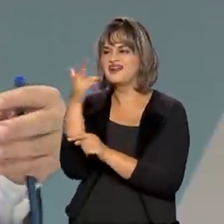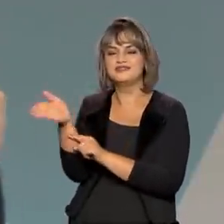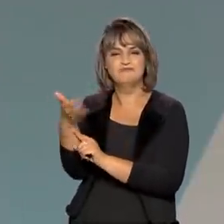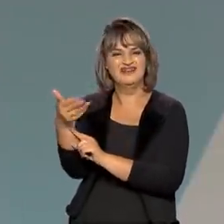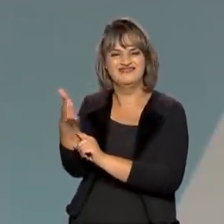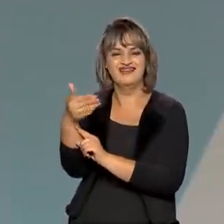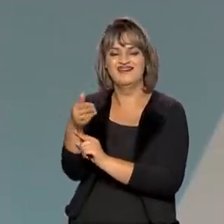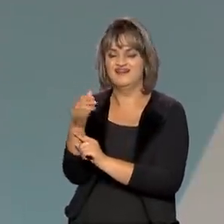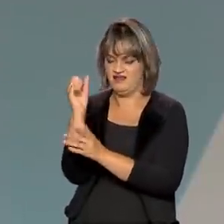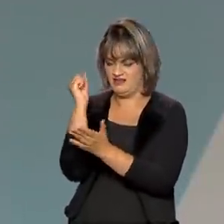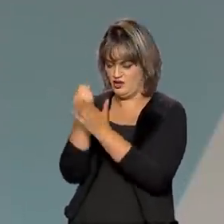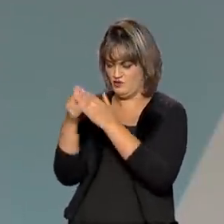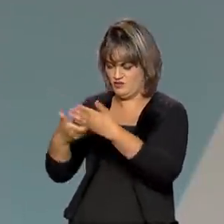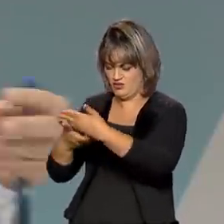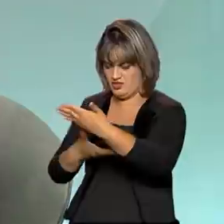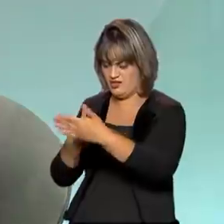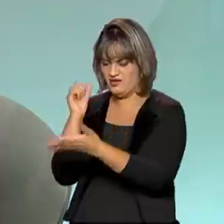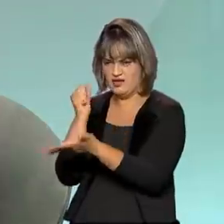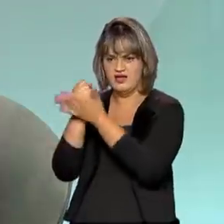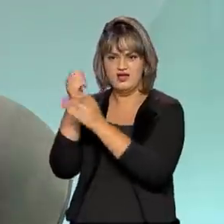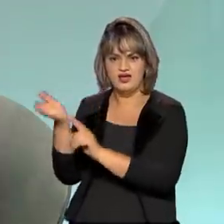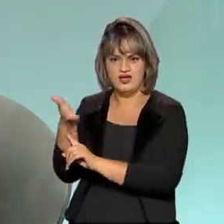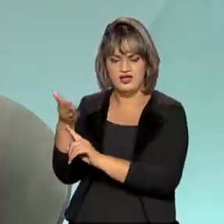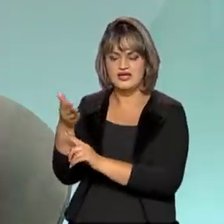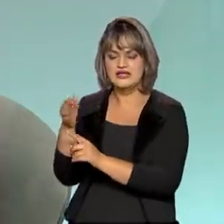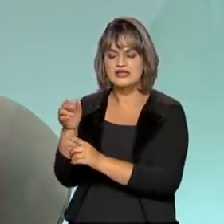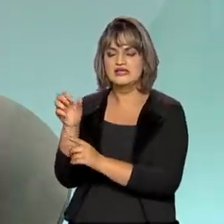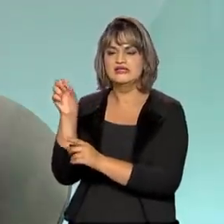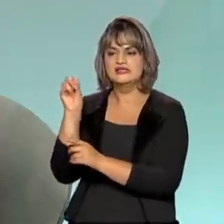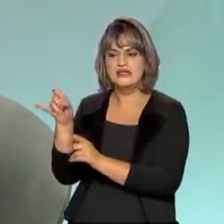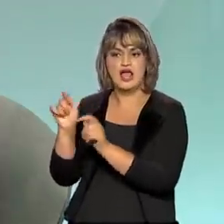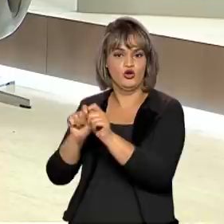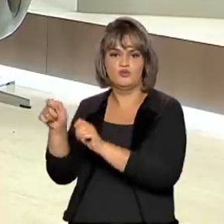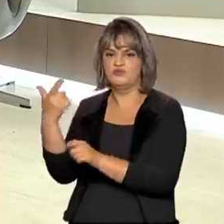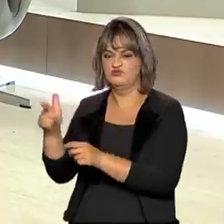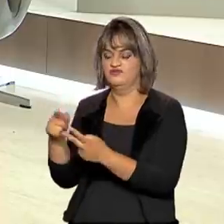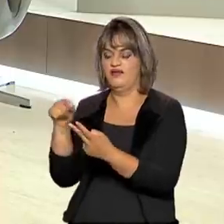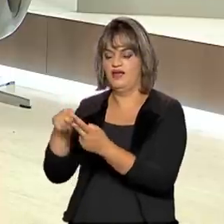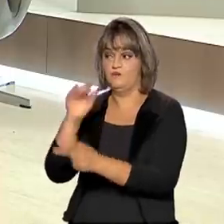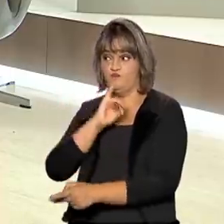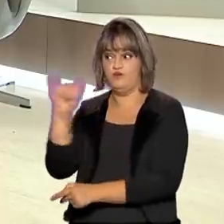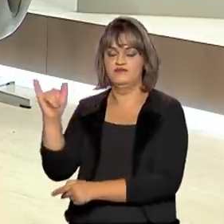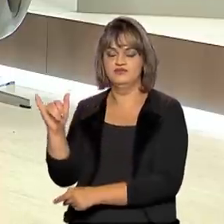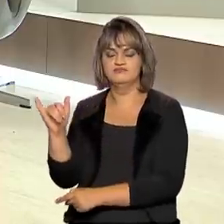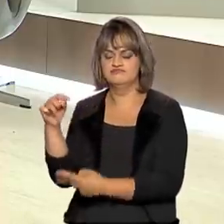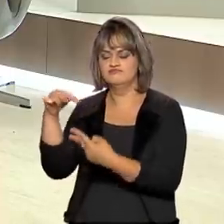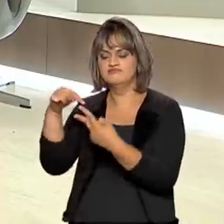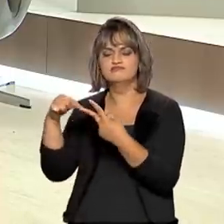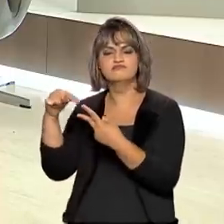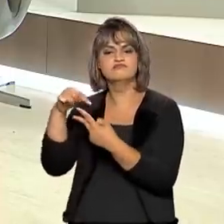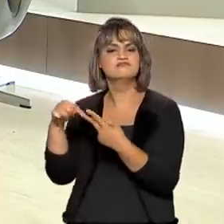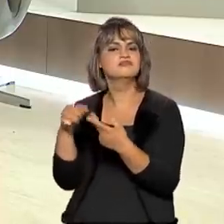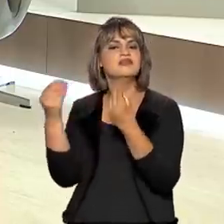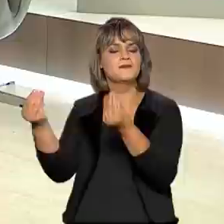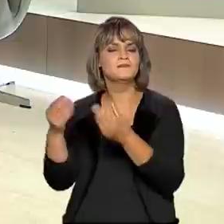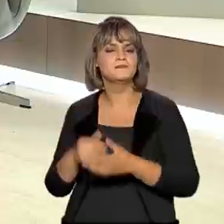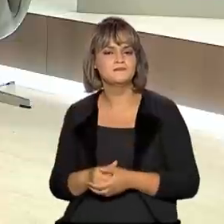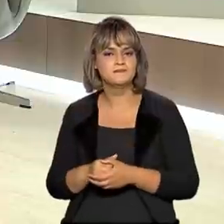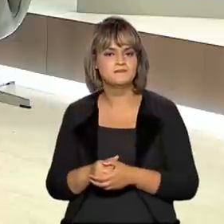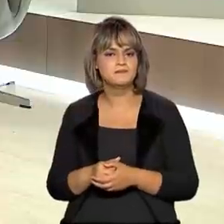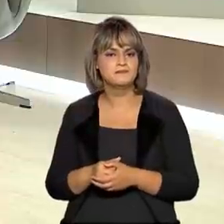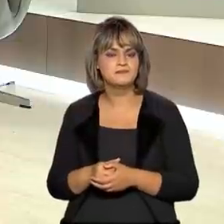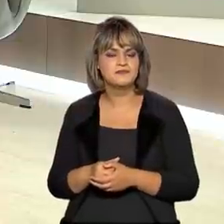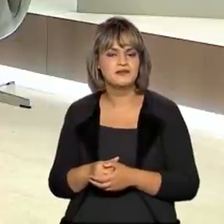no caso de não haver essa economia de consumo. Queria que o senhor explicasse cada uma das duas medidas, essas